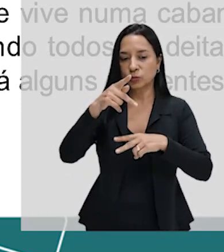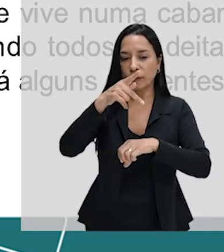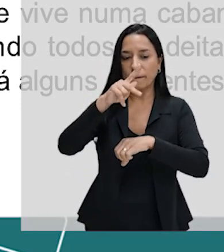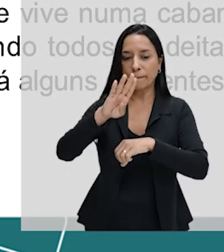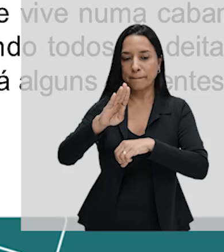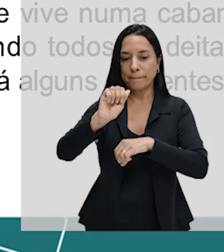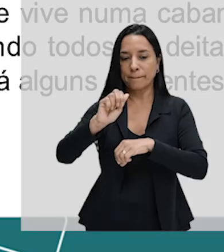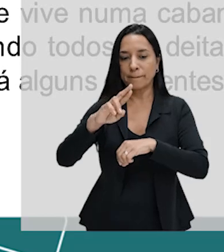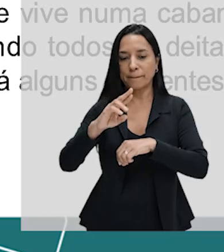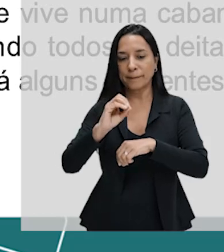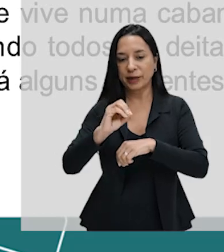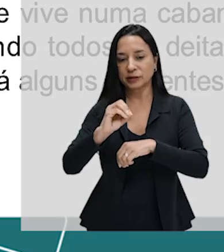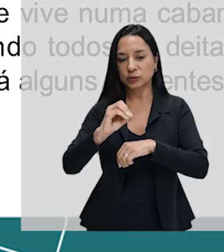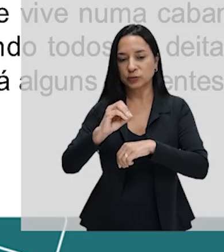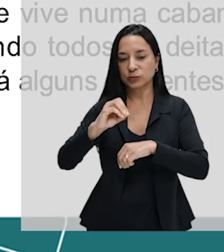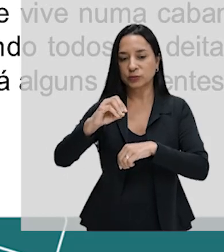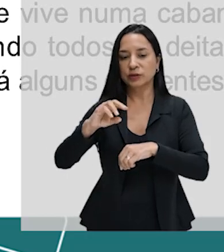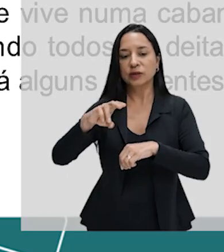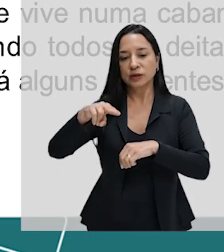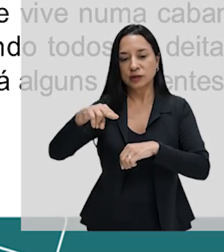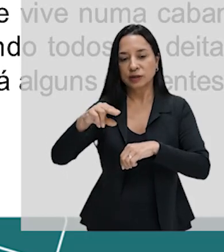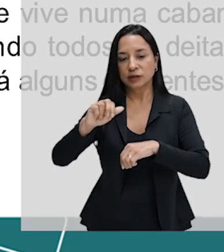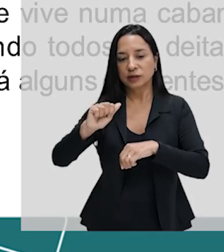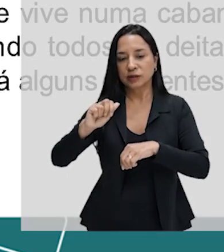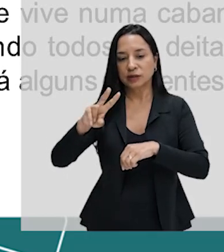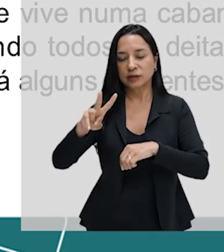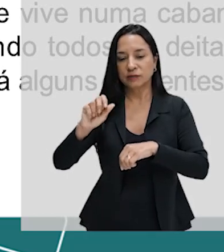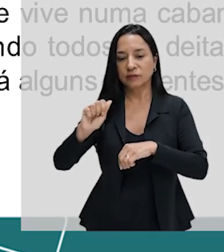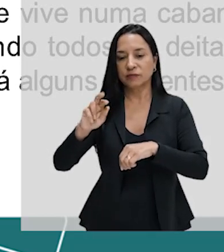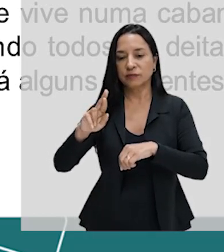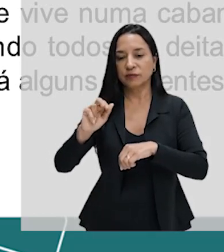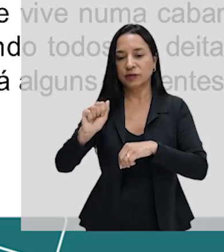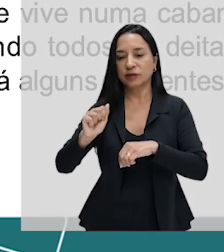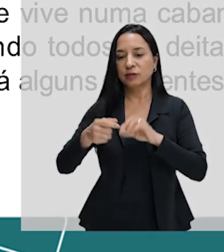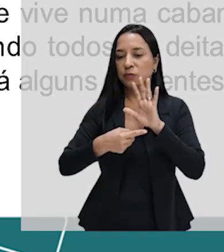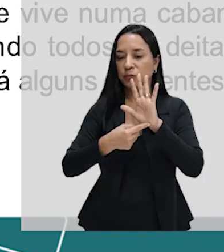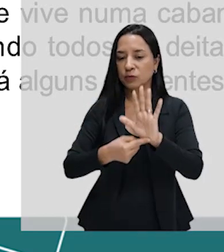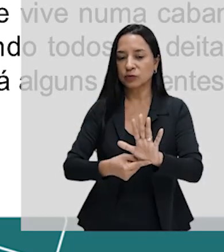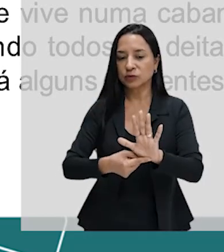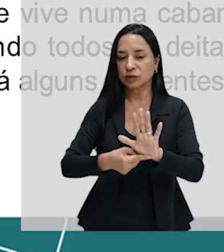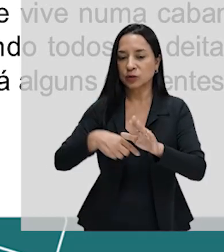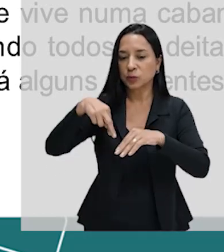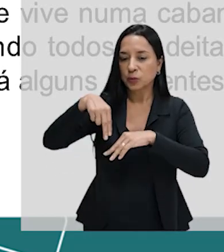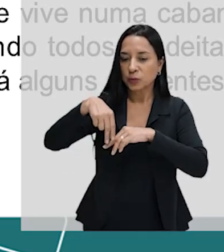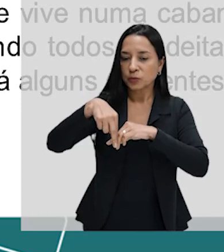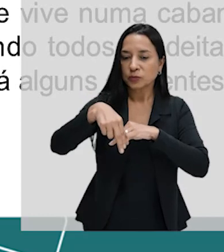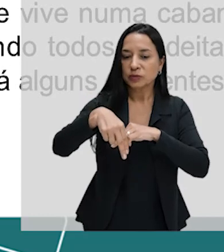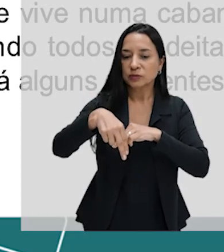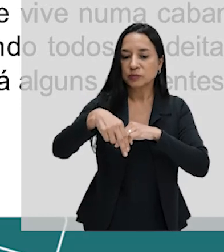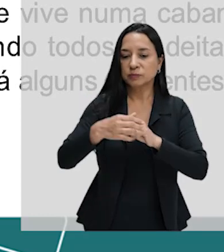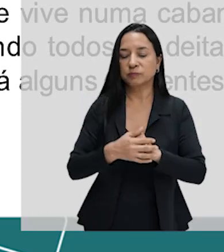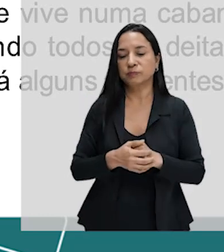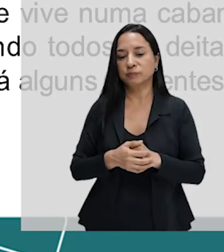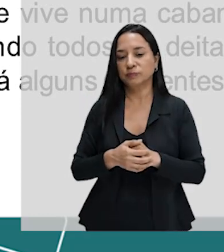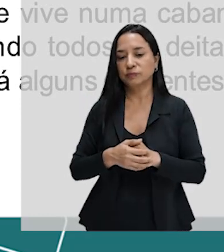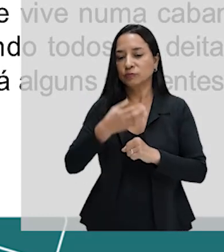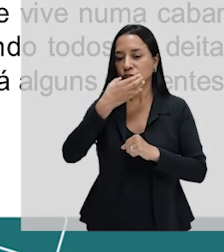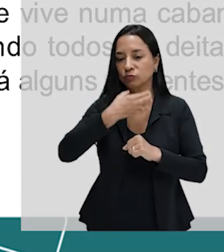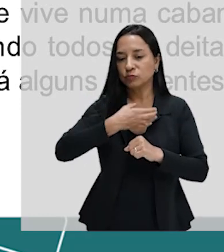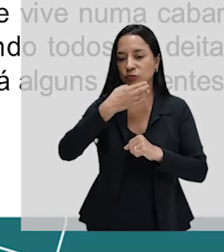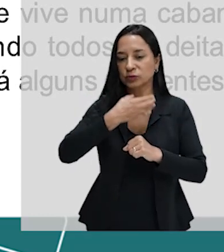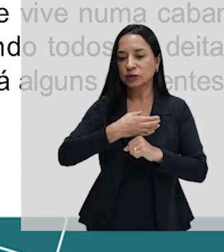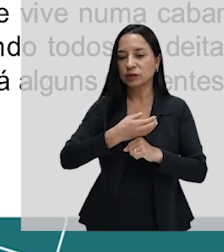relacionam com esta lenda, exibindo atualmente um desfile natalício alusivo ao Olentezeiro. É